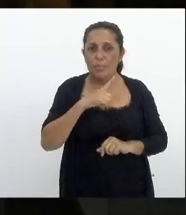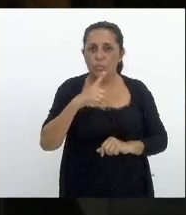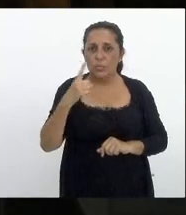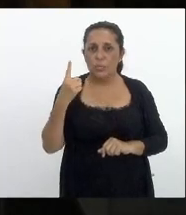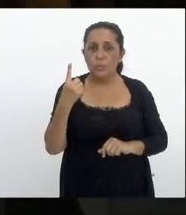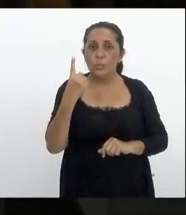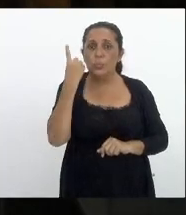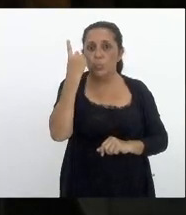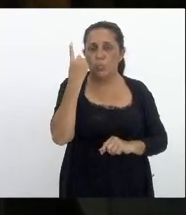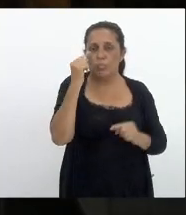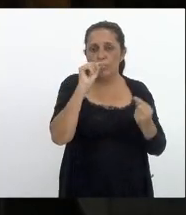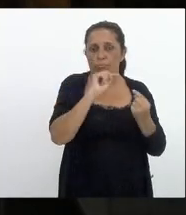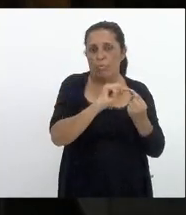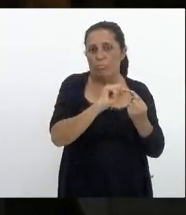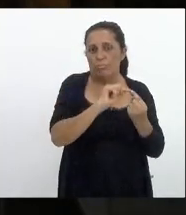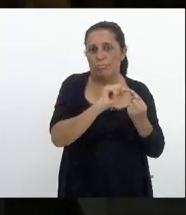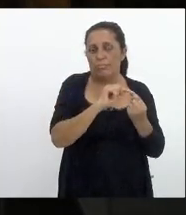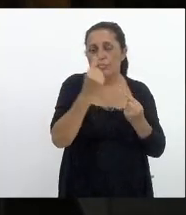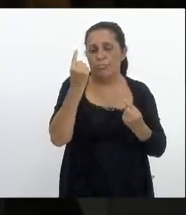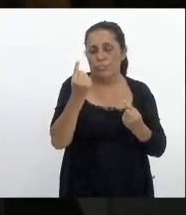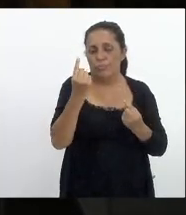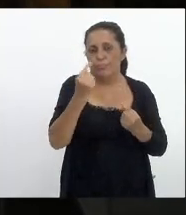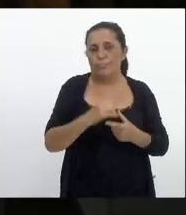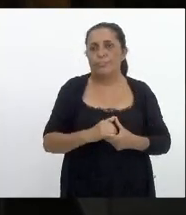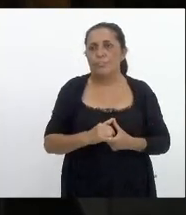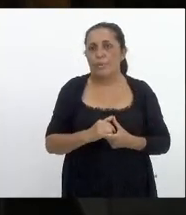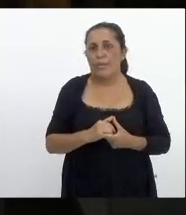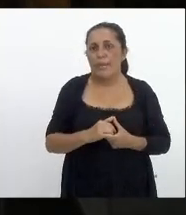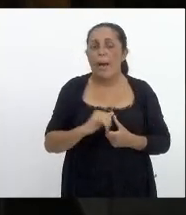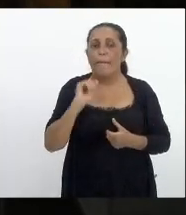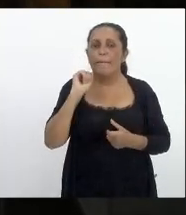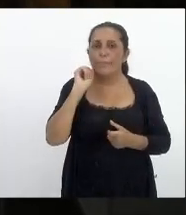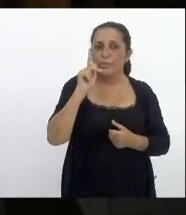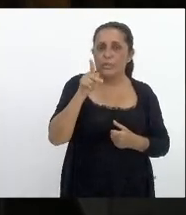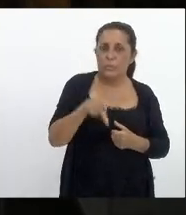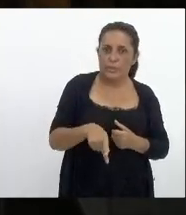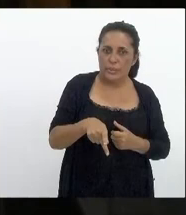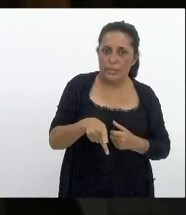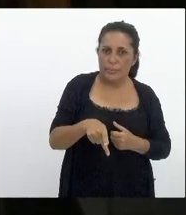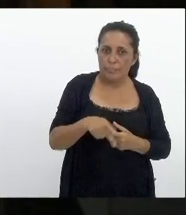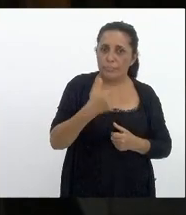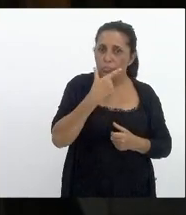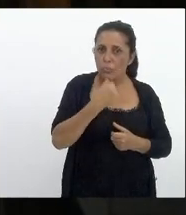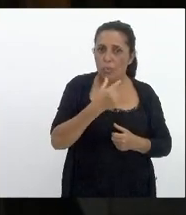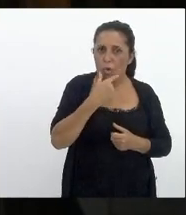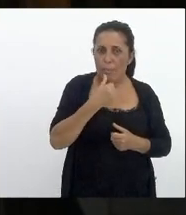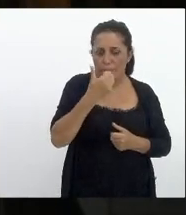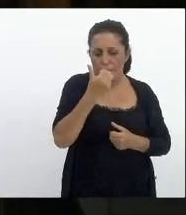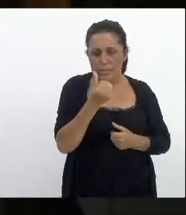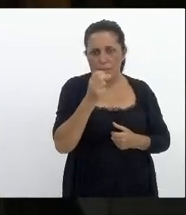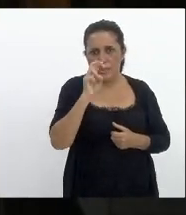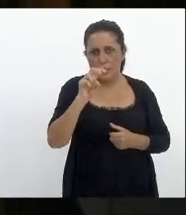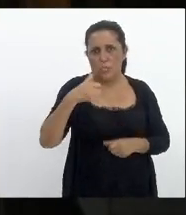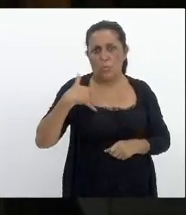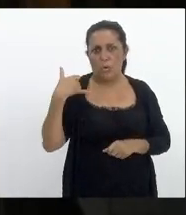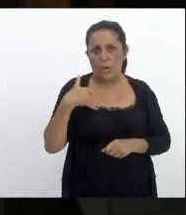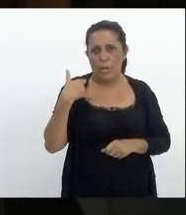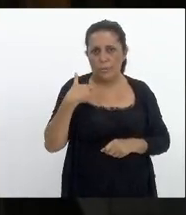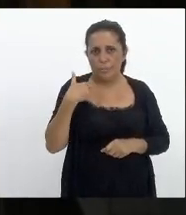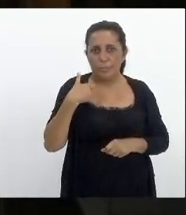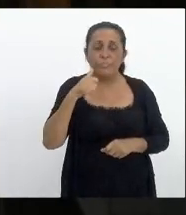um ponto em um ponto que é a aposentadoria do homem a 65 anos